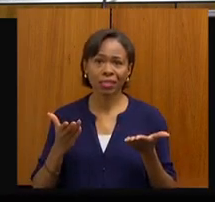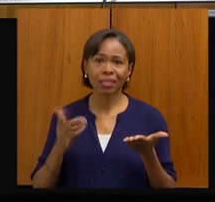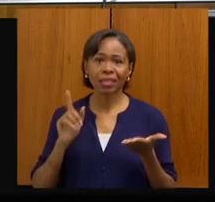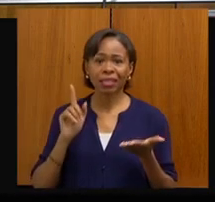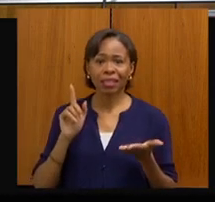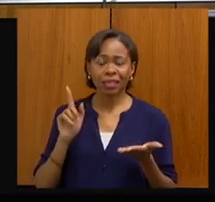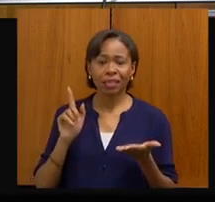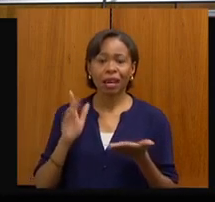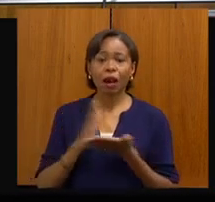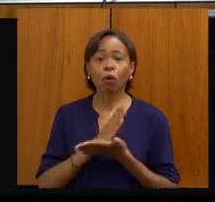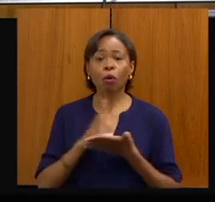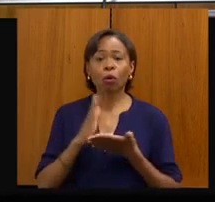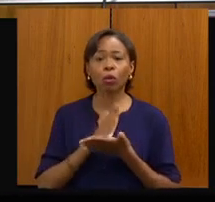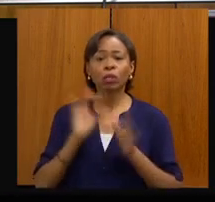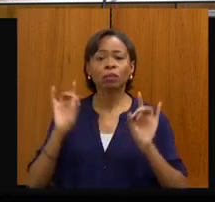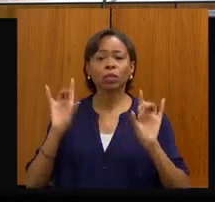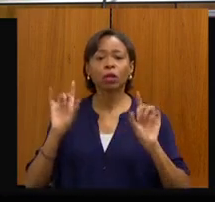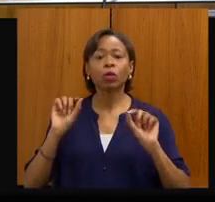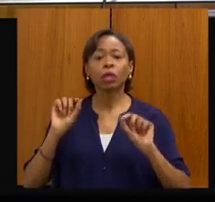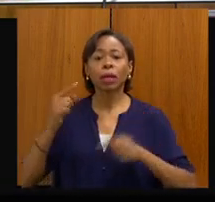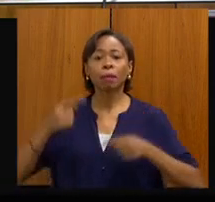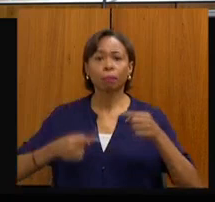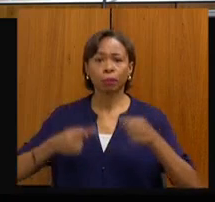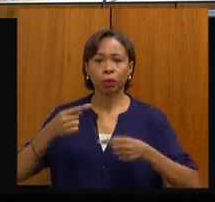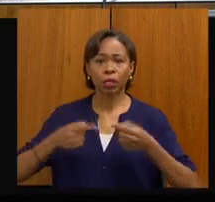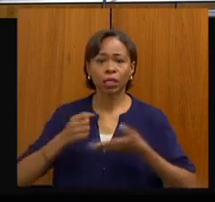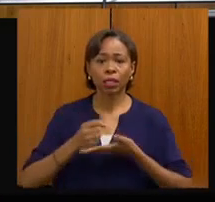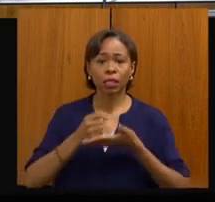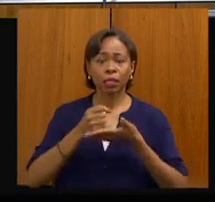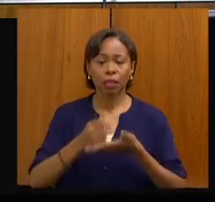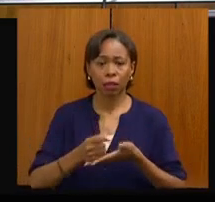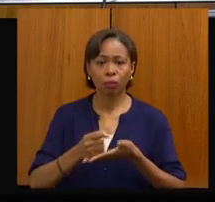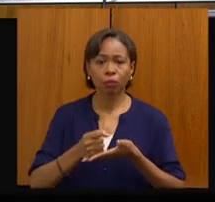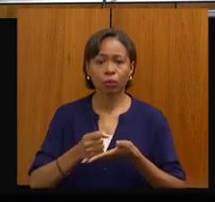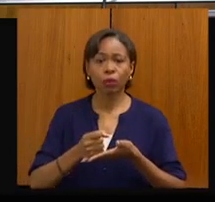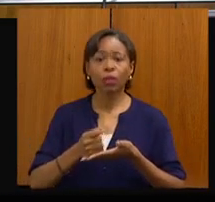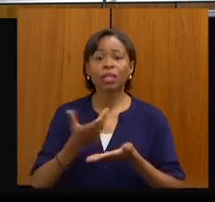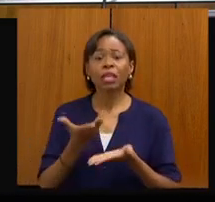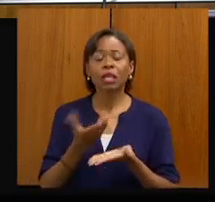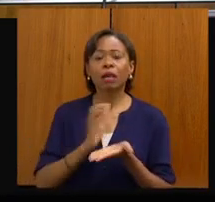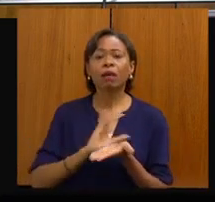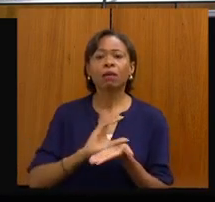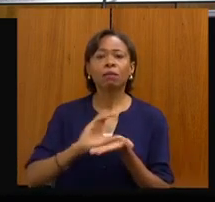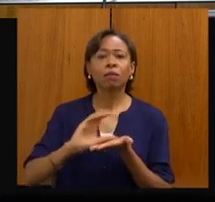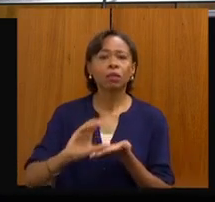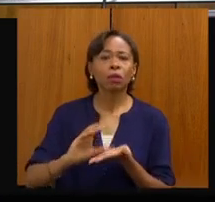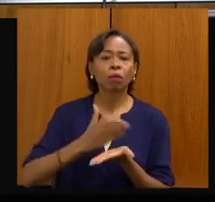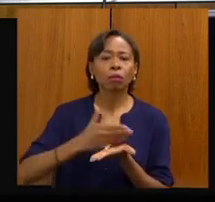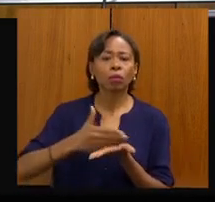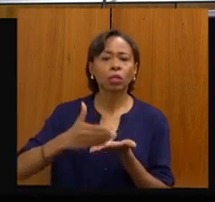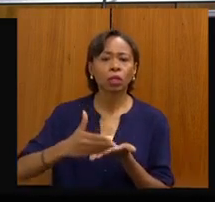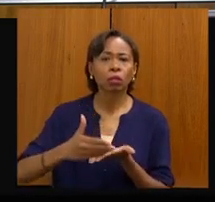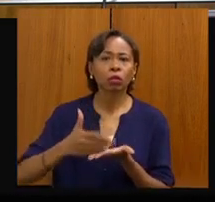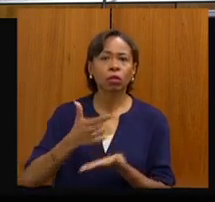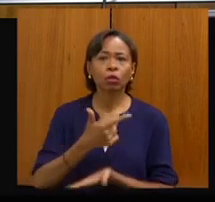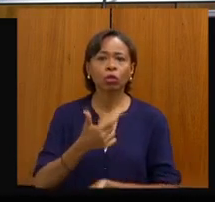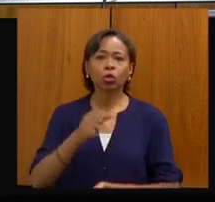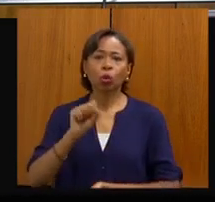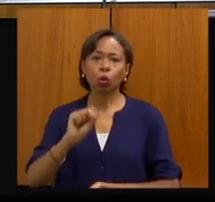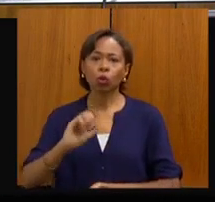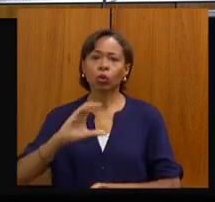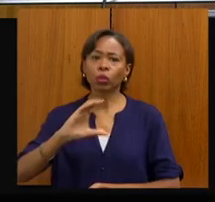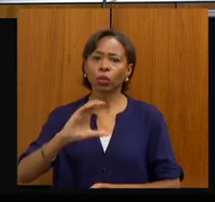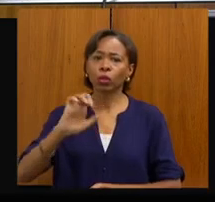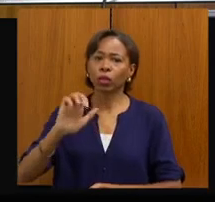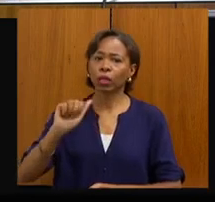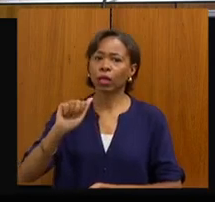destaques das políticas existenciais, a manutenção e financiamento de 28 ceais, que é oferta de